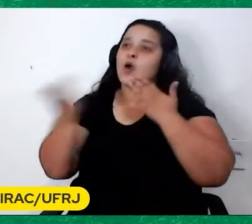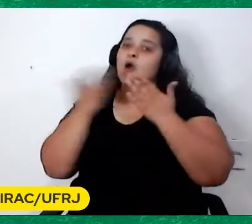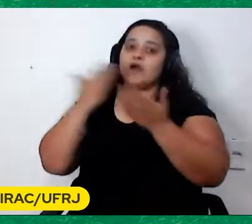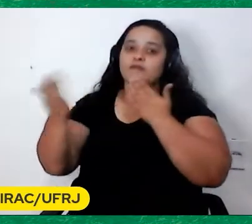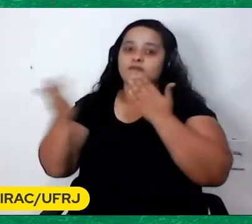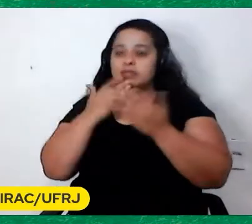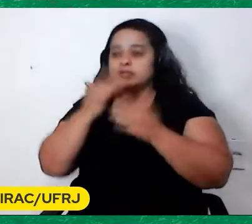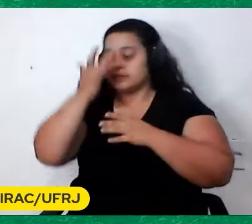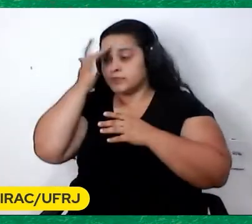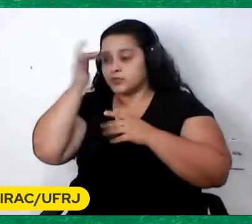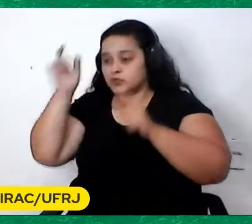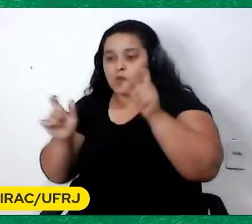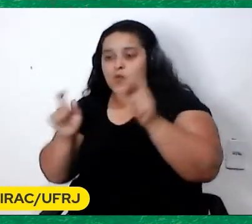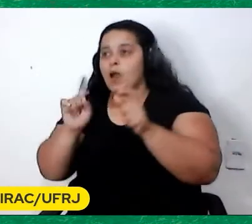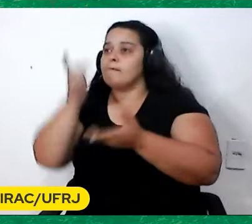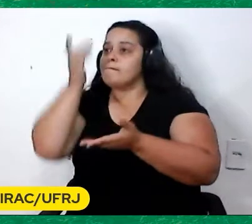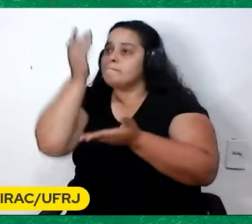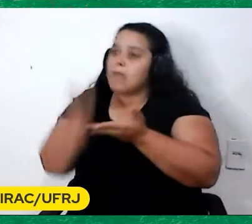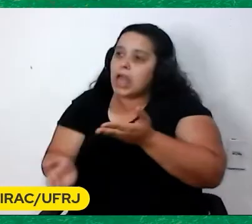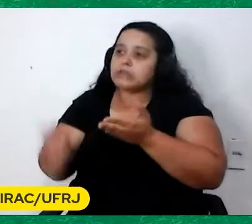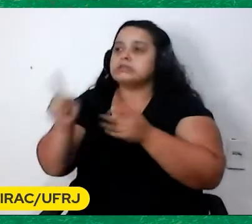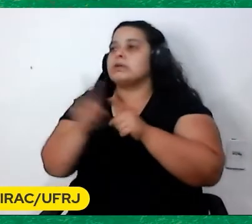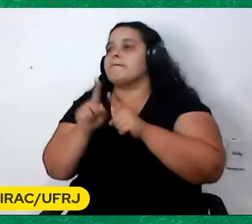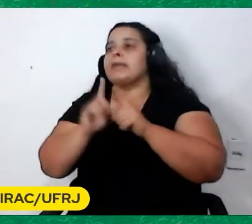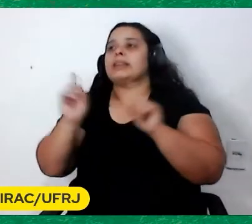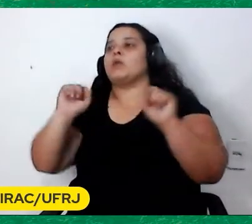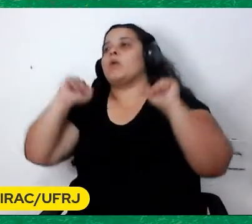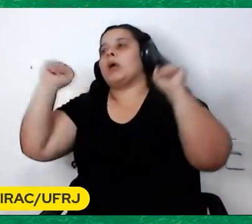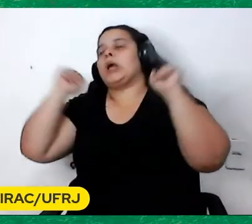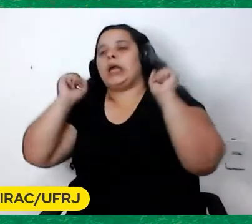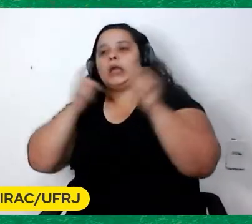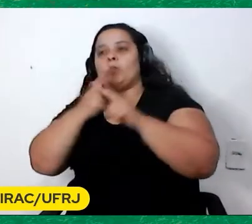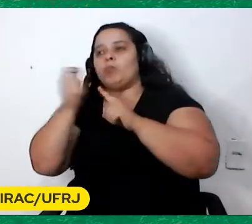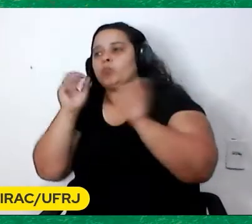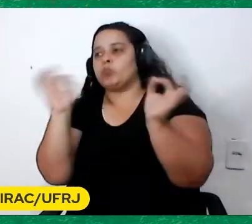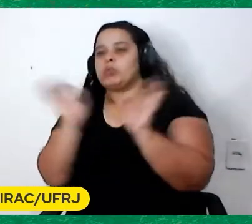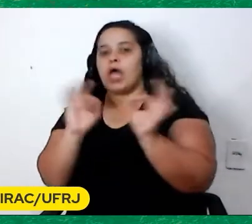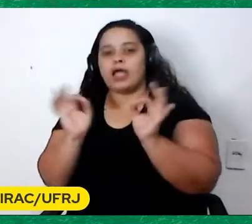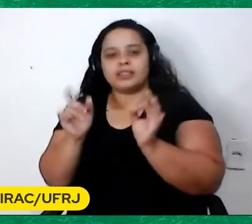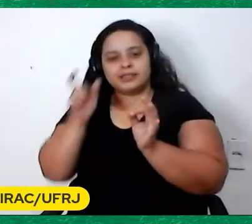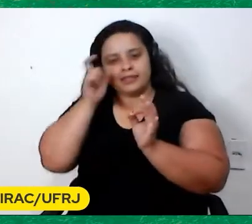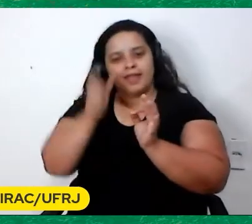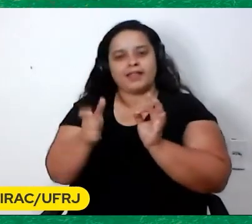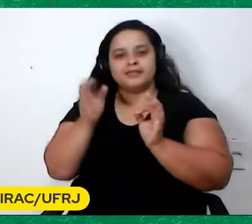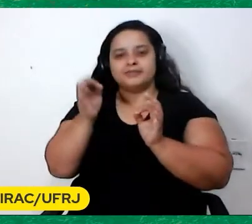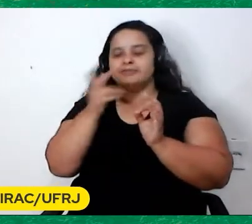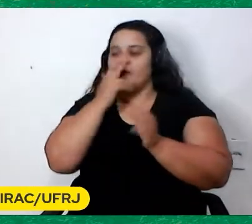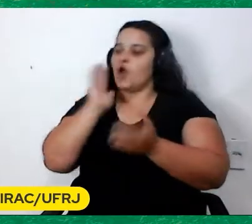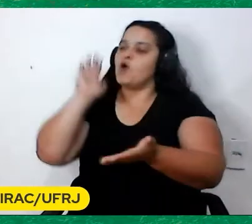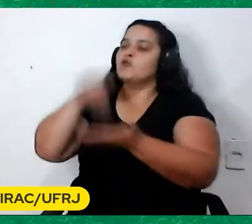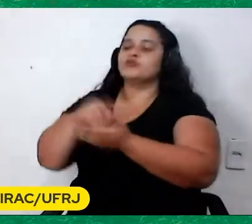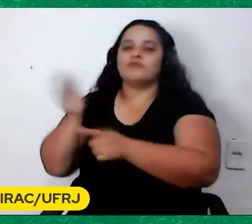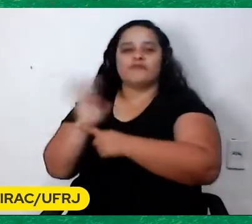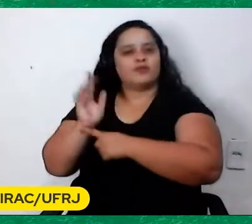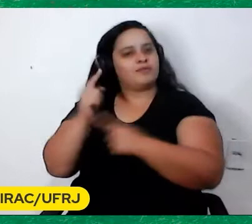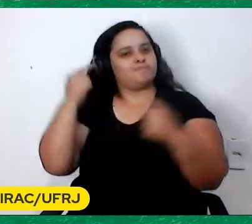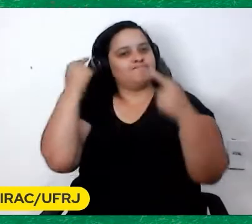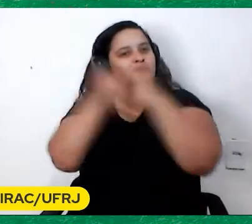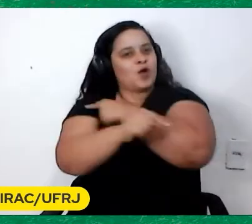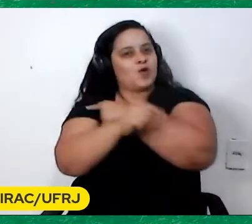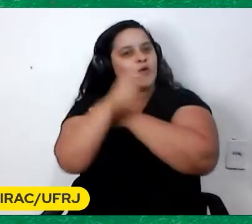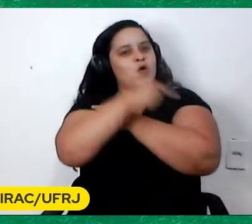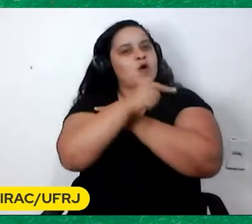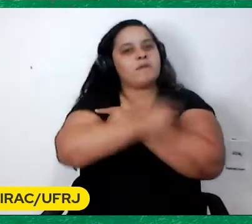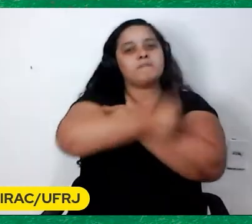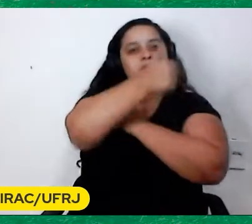Ninguém perde É interessante isso De ter sido O último filme dele É No final da